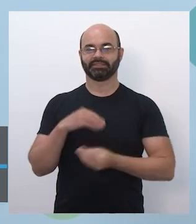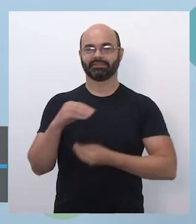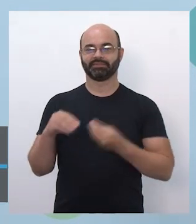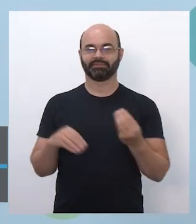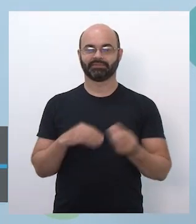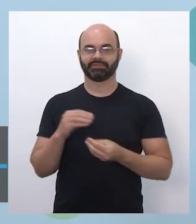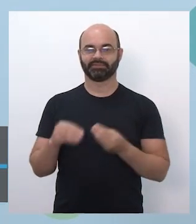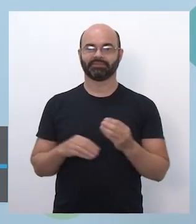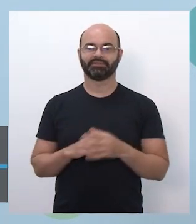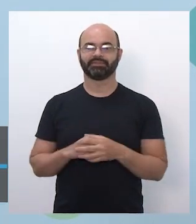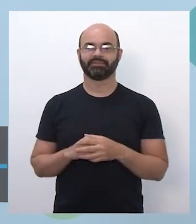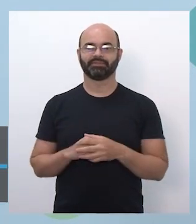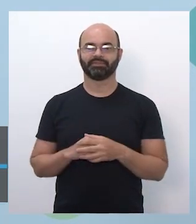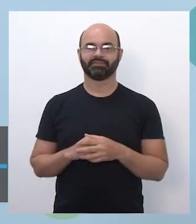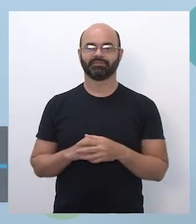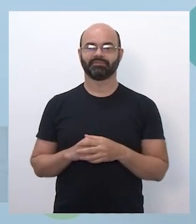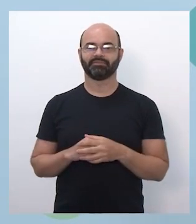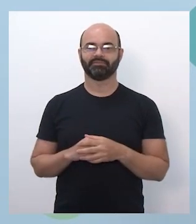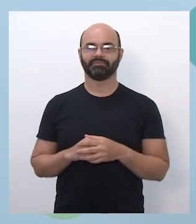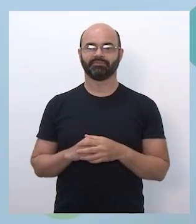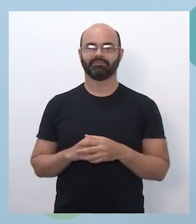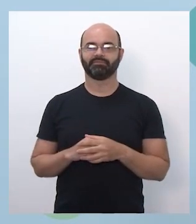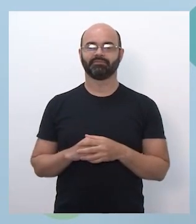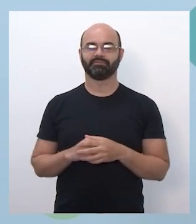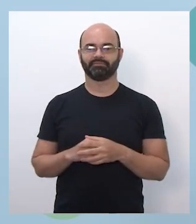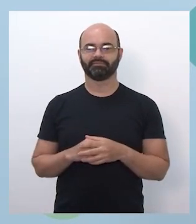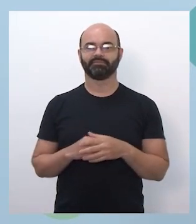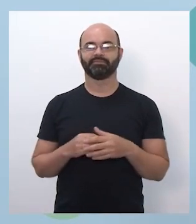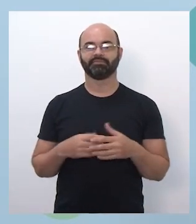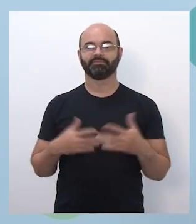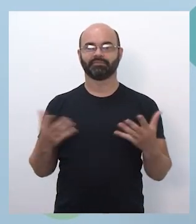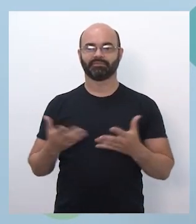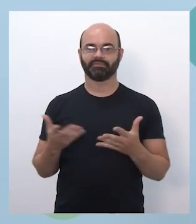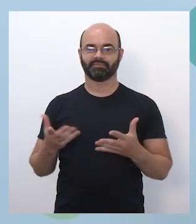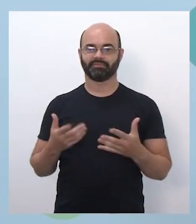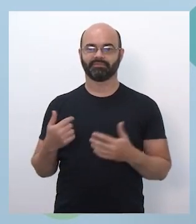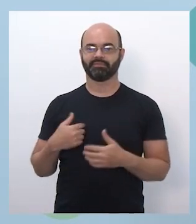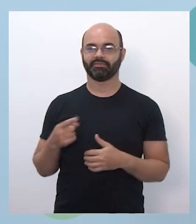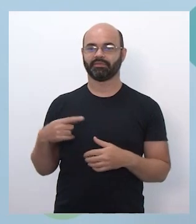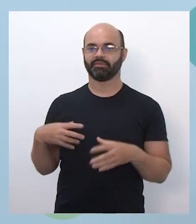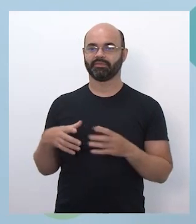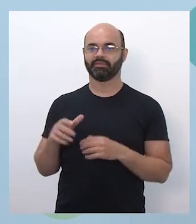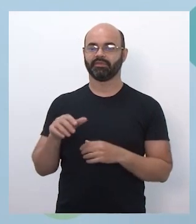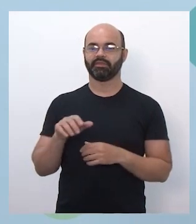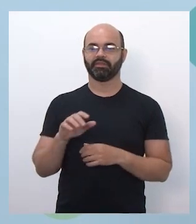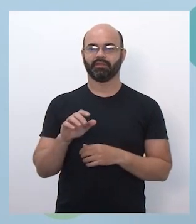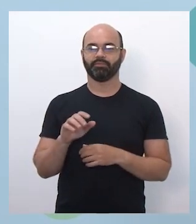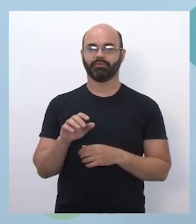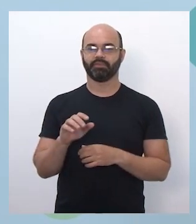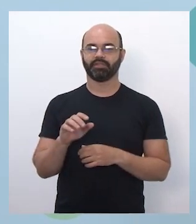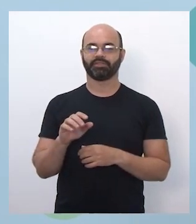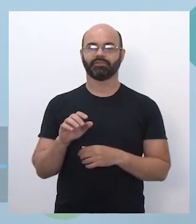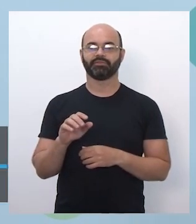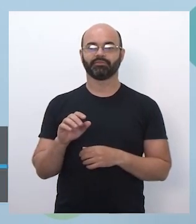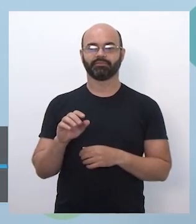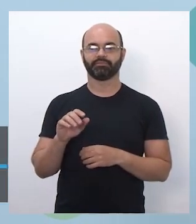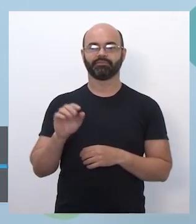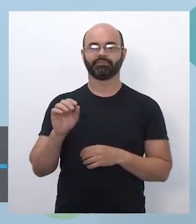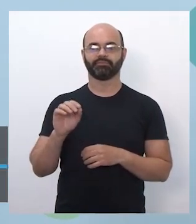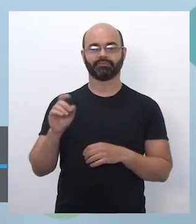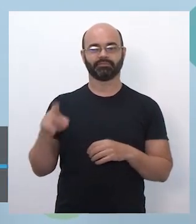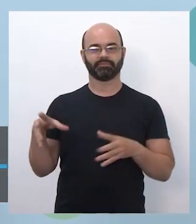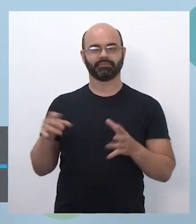o Daniel. Eu estou aqui também com a Amanda Beck hoje, que é da CITEM, que vai ajudar a gente com a parte mais